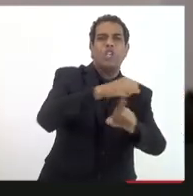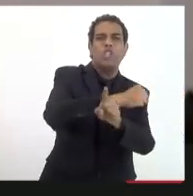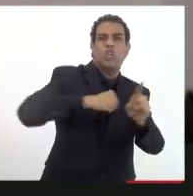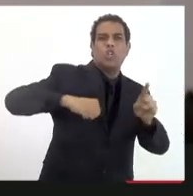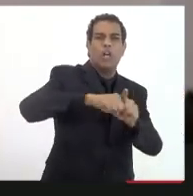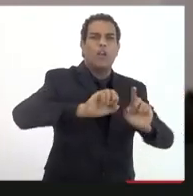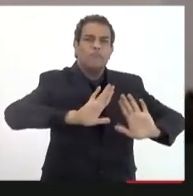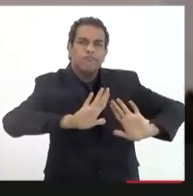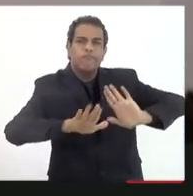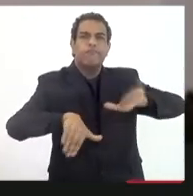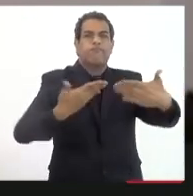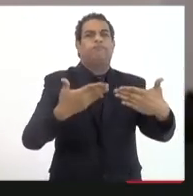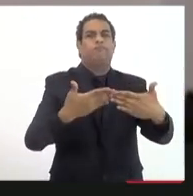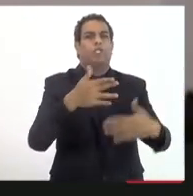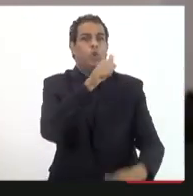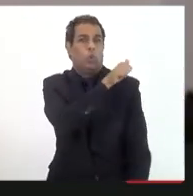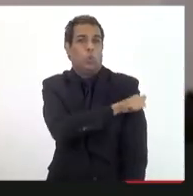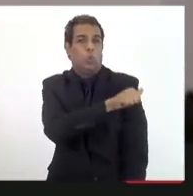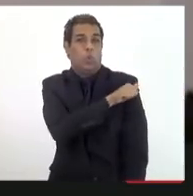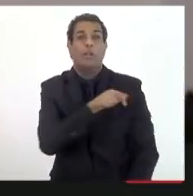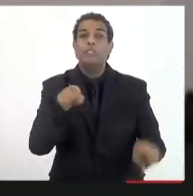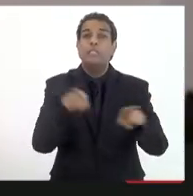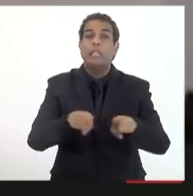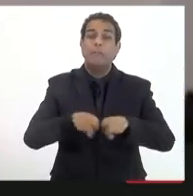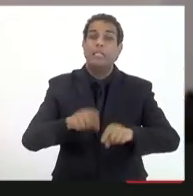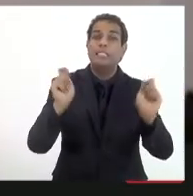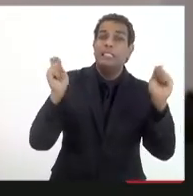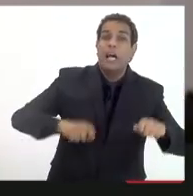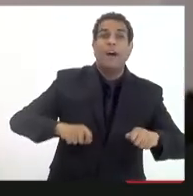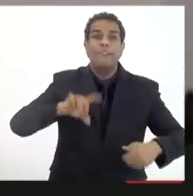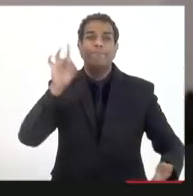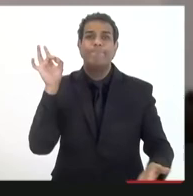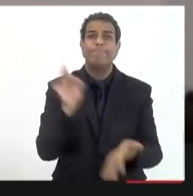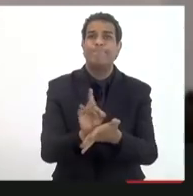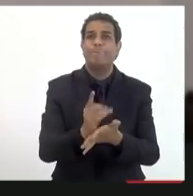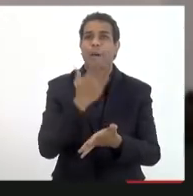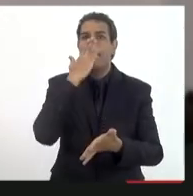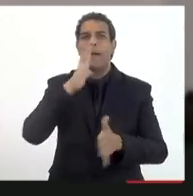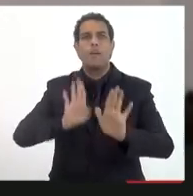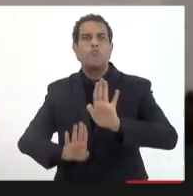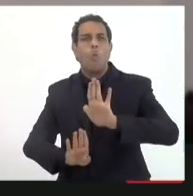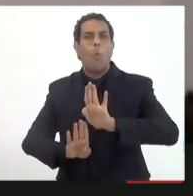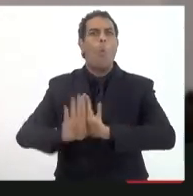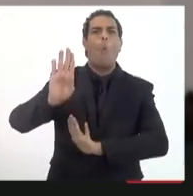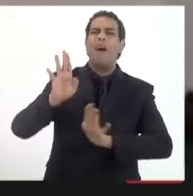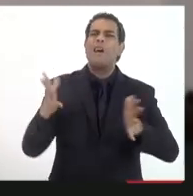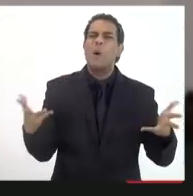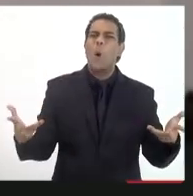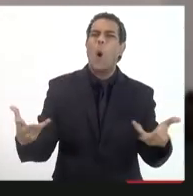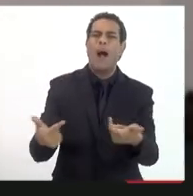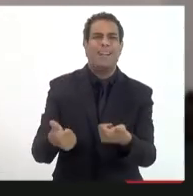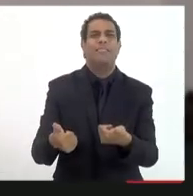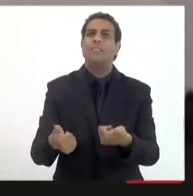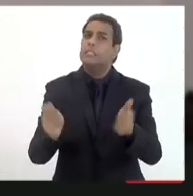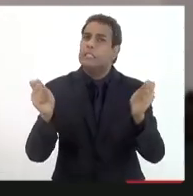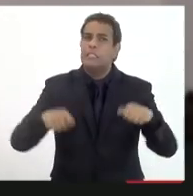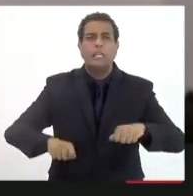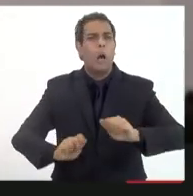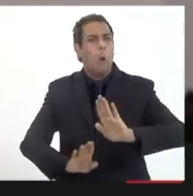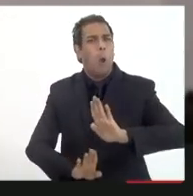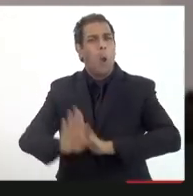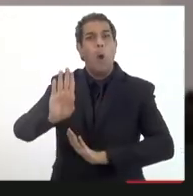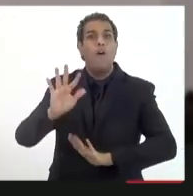produtivo e possibilidades reais de um salto de qualidade e um salto